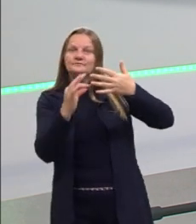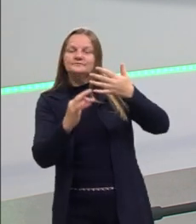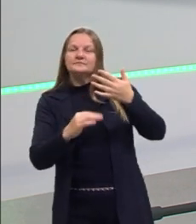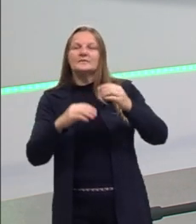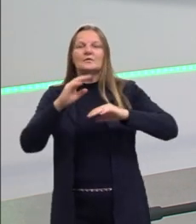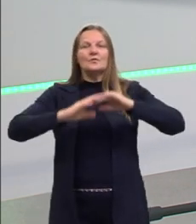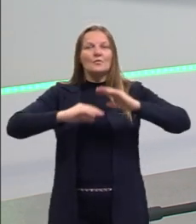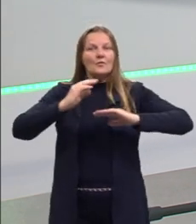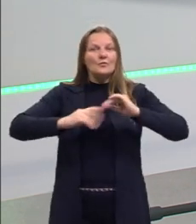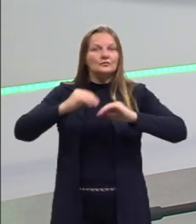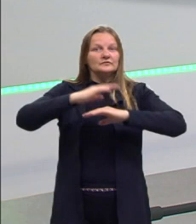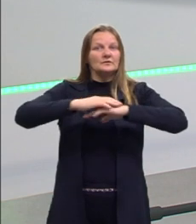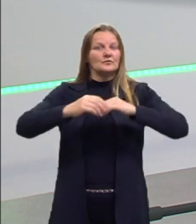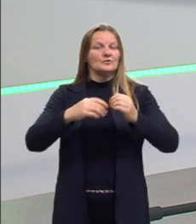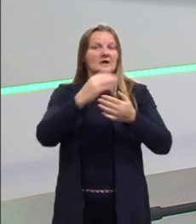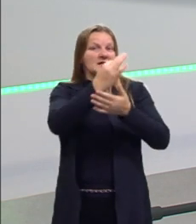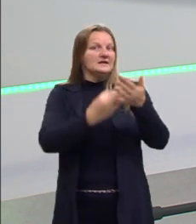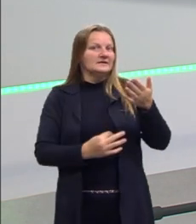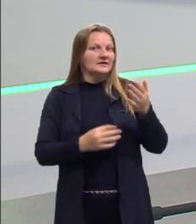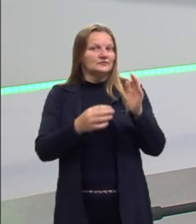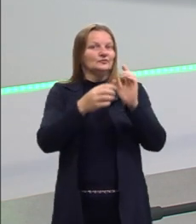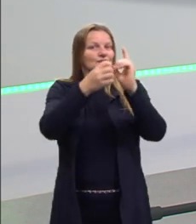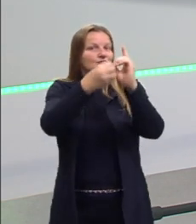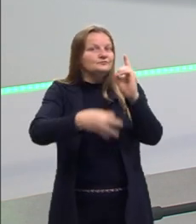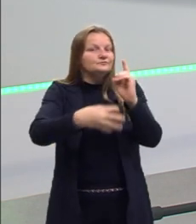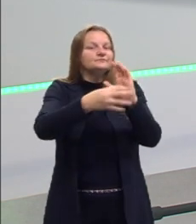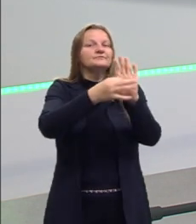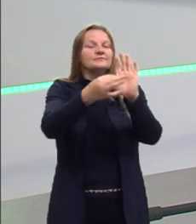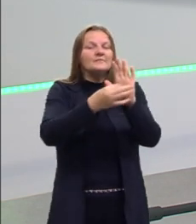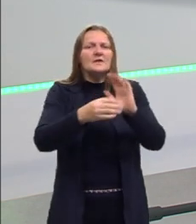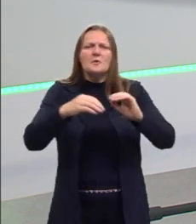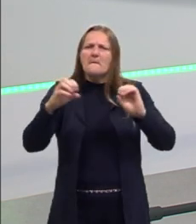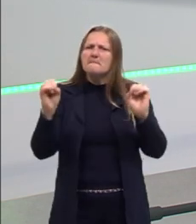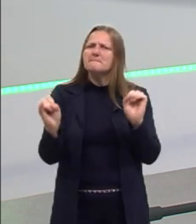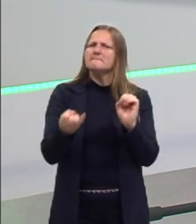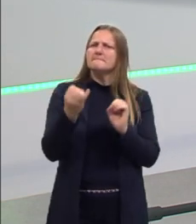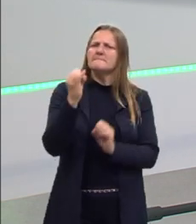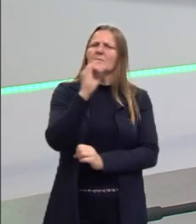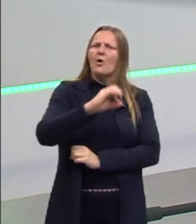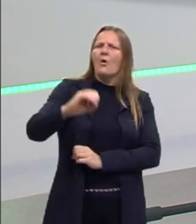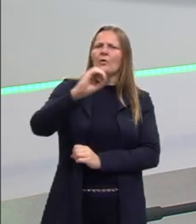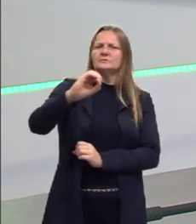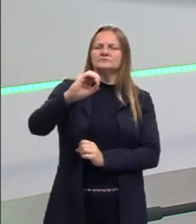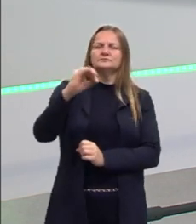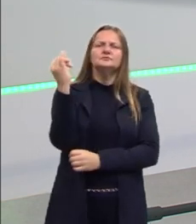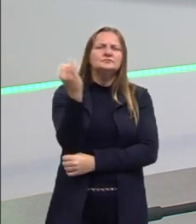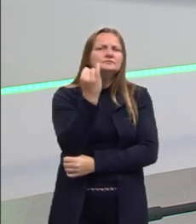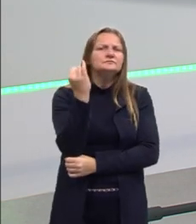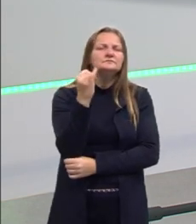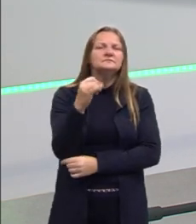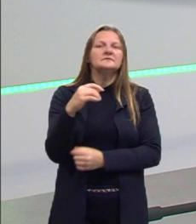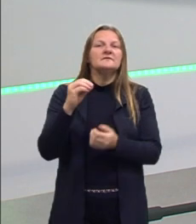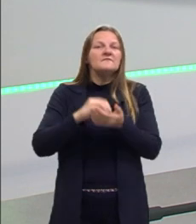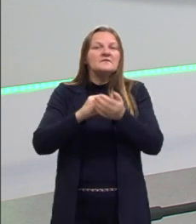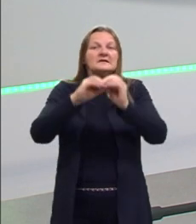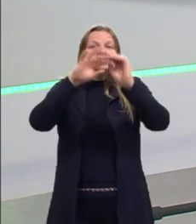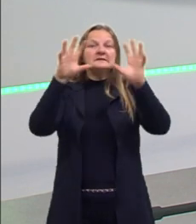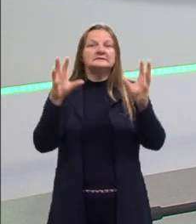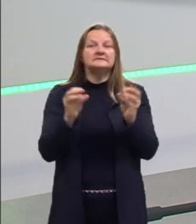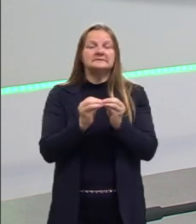um texto dissertativo argumentativo e para compreender que, sem esses itens necessários, na minha conclusão,